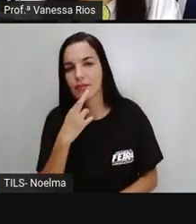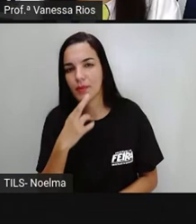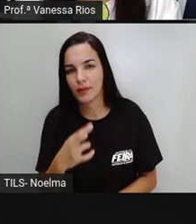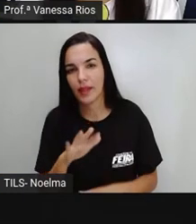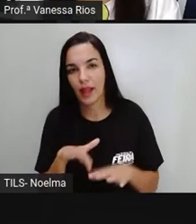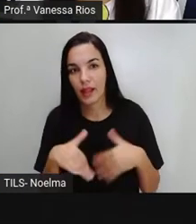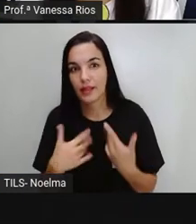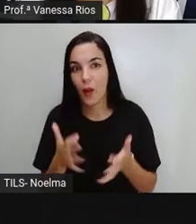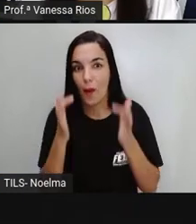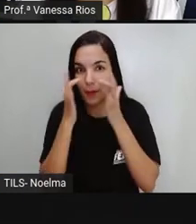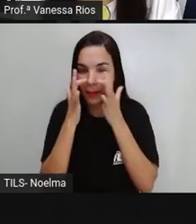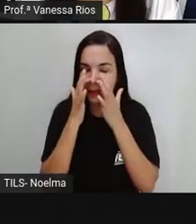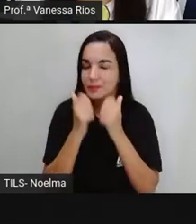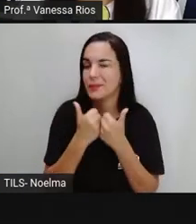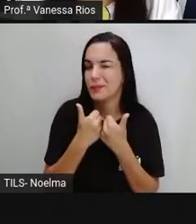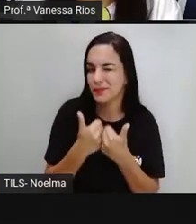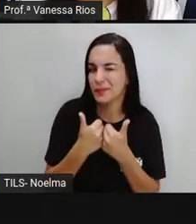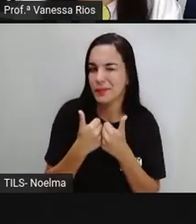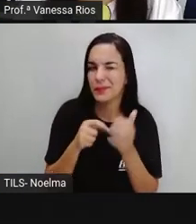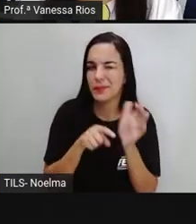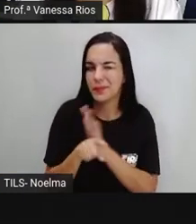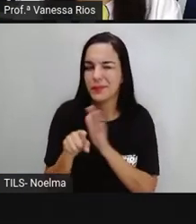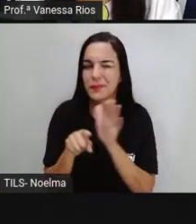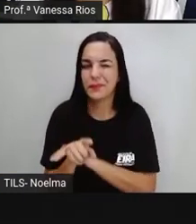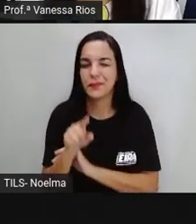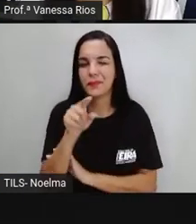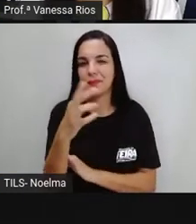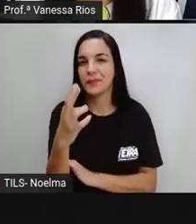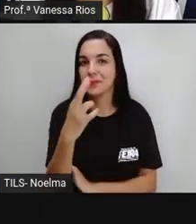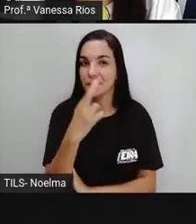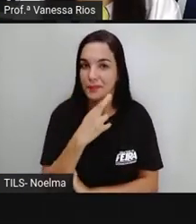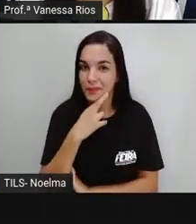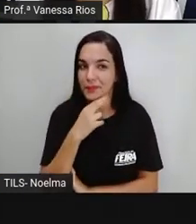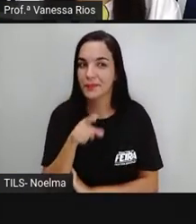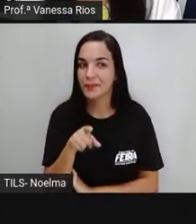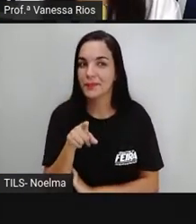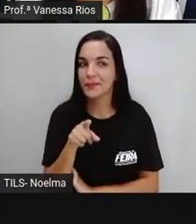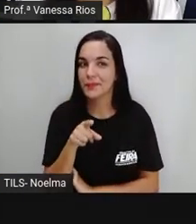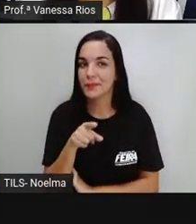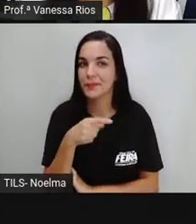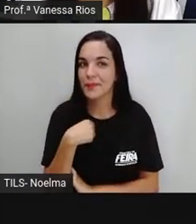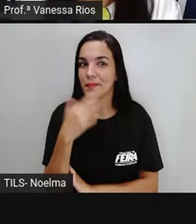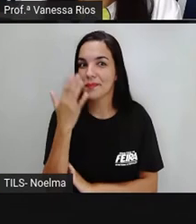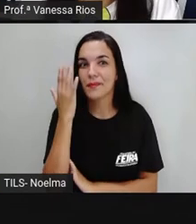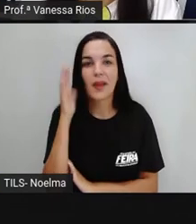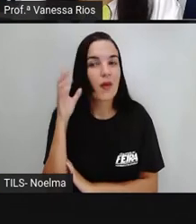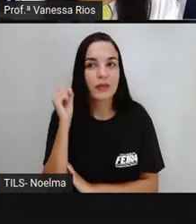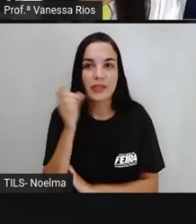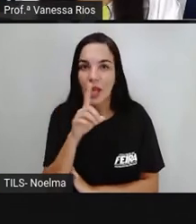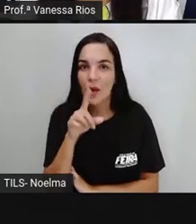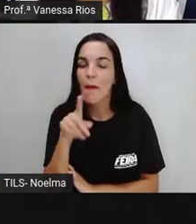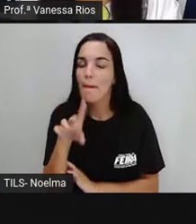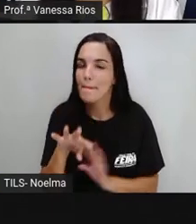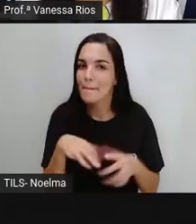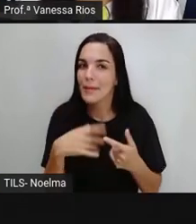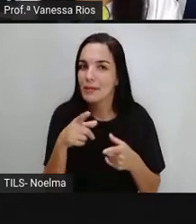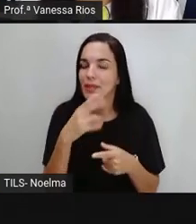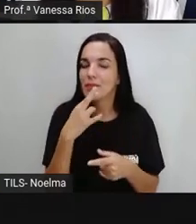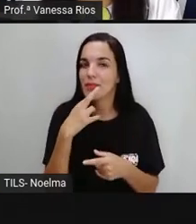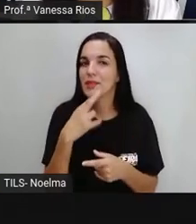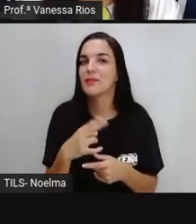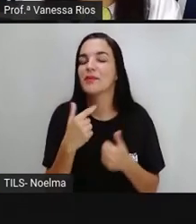Então, fica observando as perguntas e a Pró que você fale aí, ó, mesmo que eu não escute, fale aí as